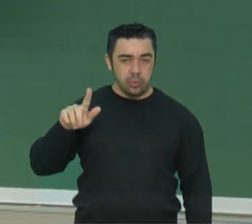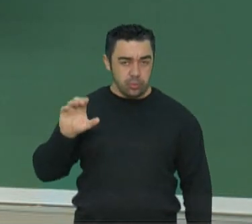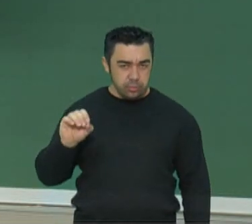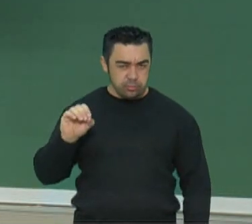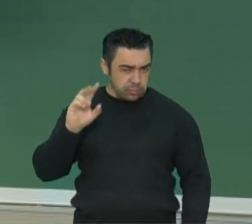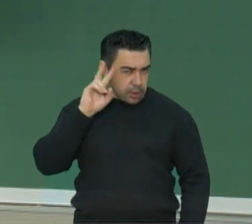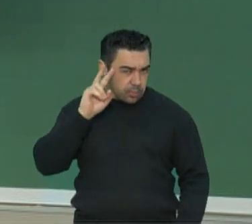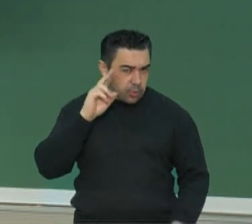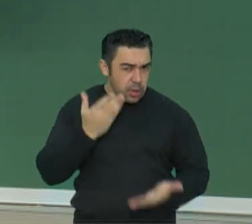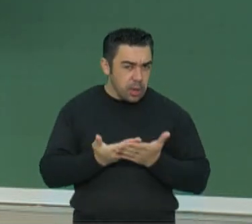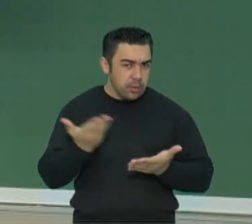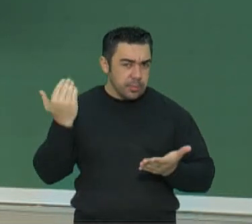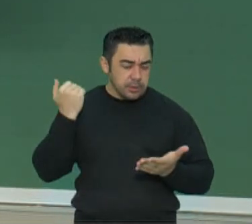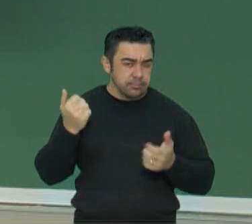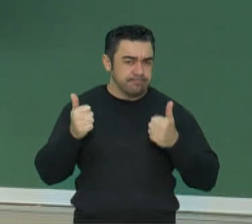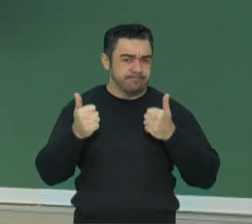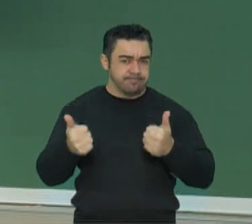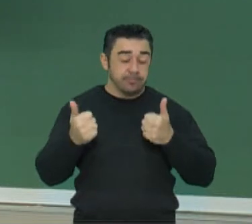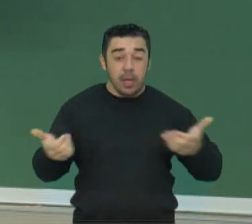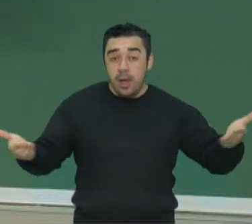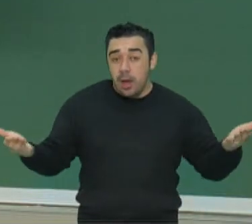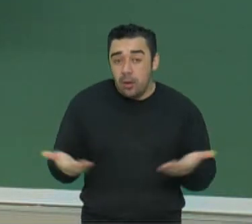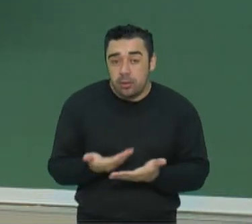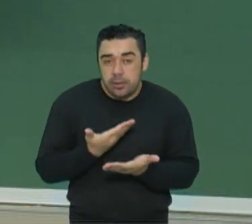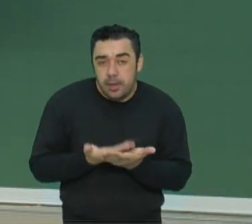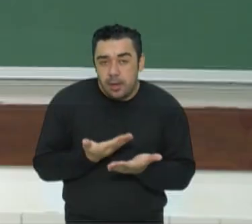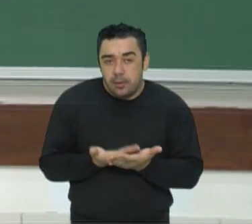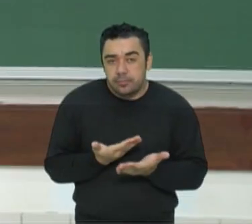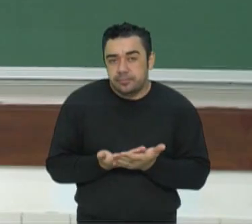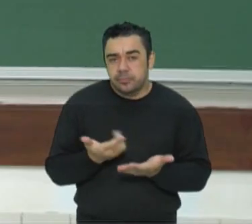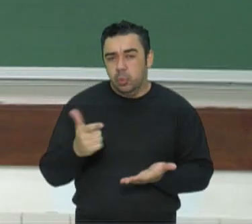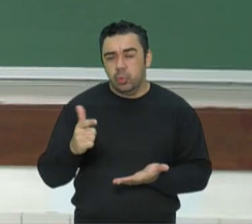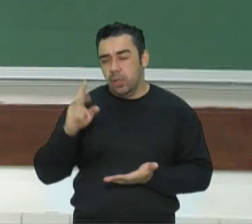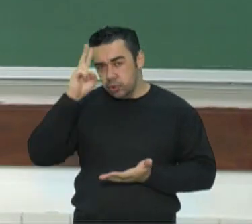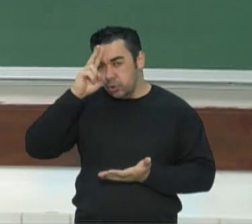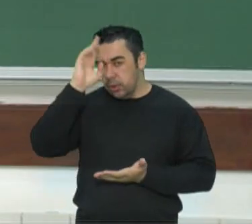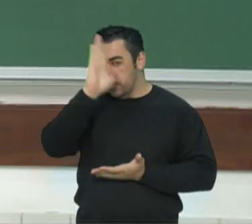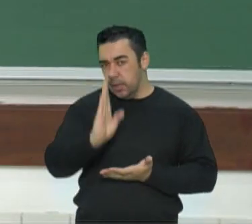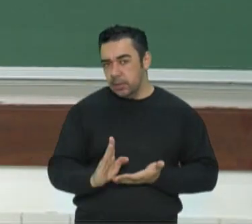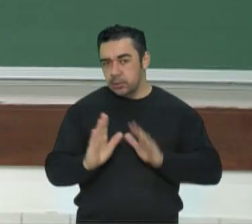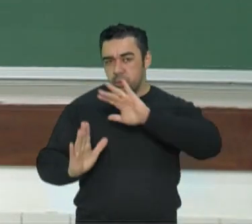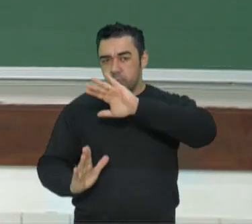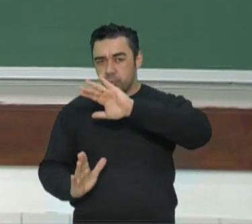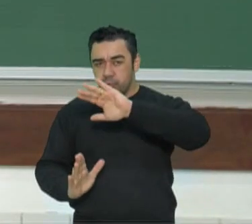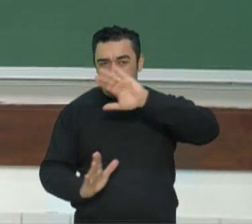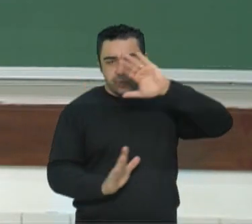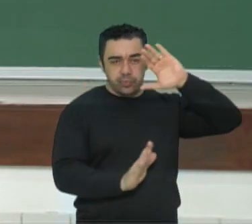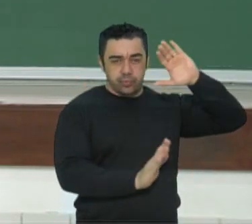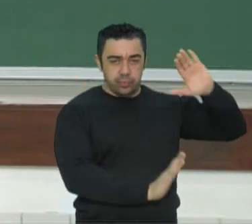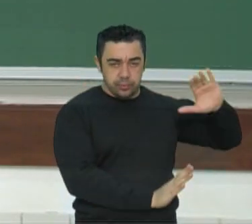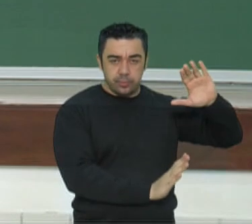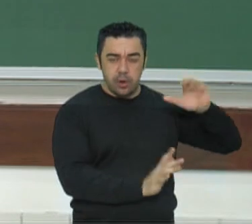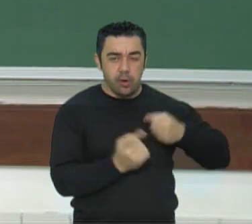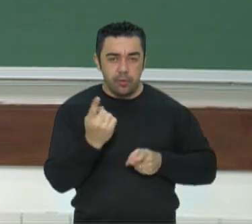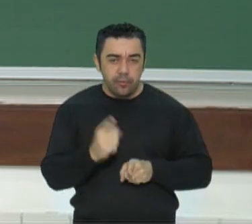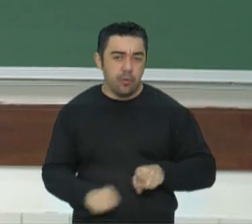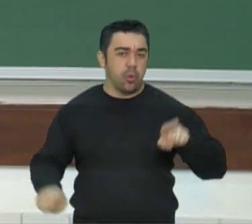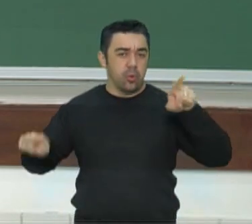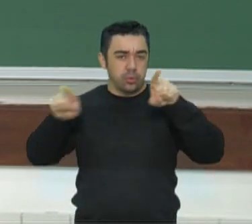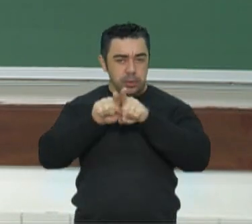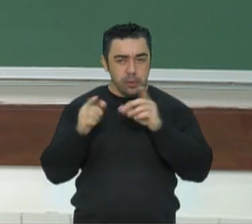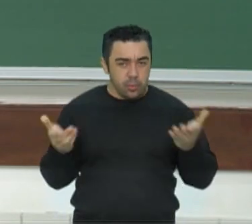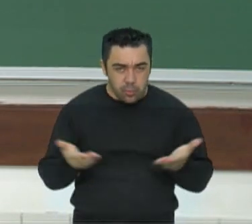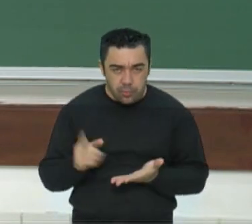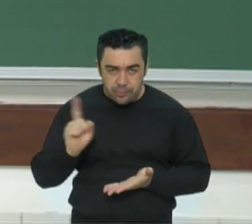Isso aí? Tranquilo? Então, para a aula de hoje, não tem história do Brasil, não tem essa retomada na aula de hoje.